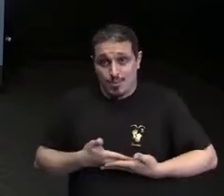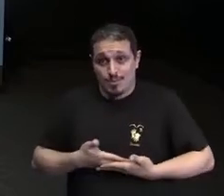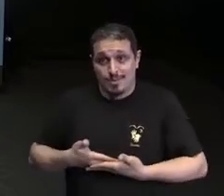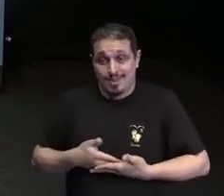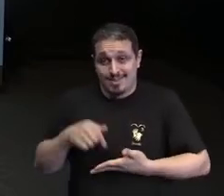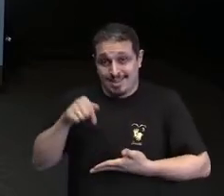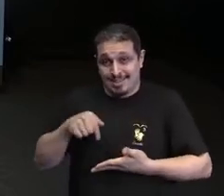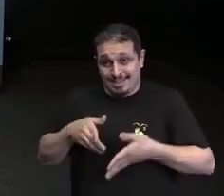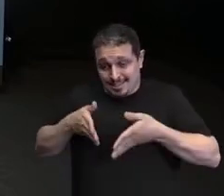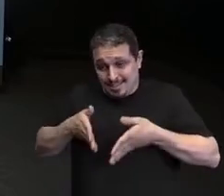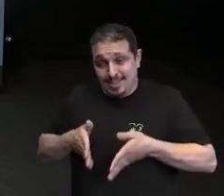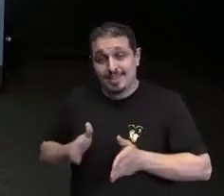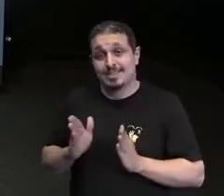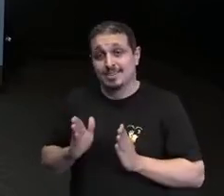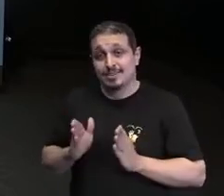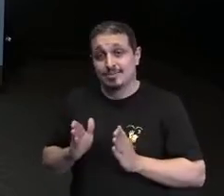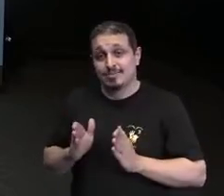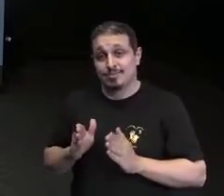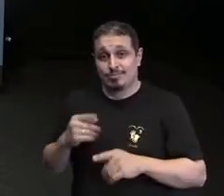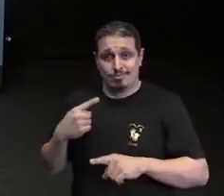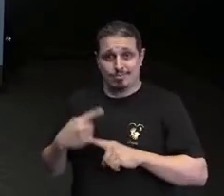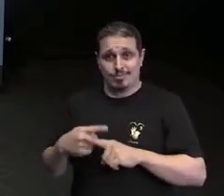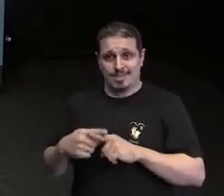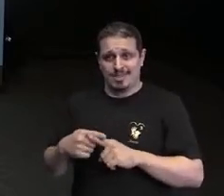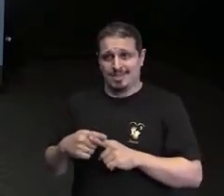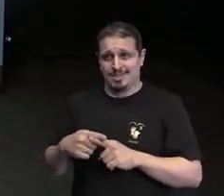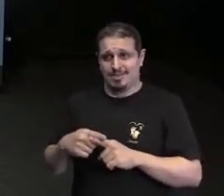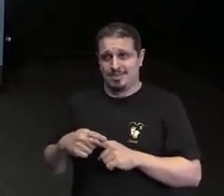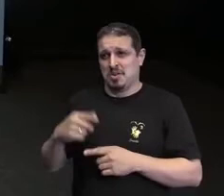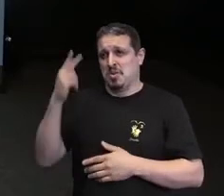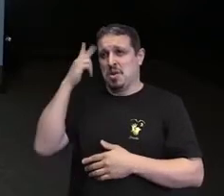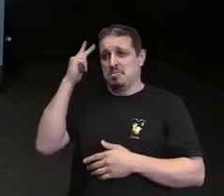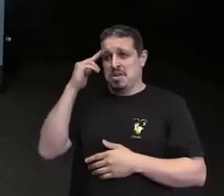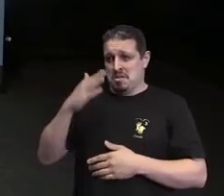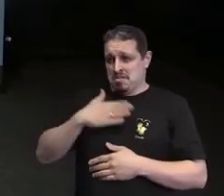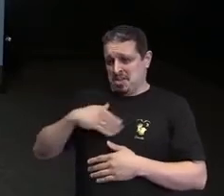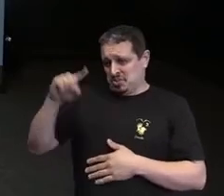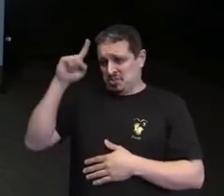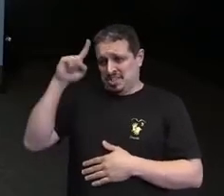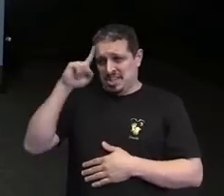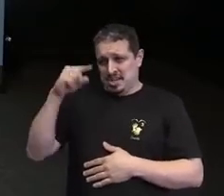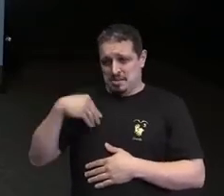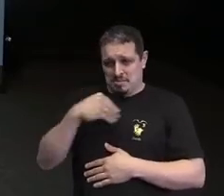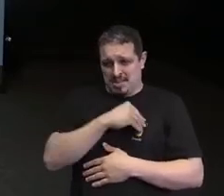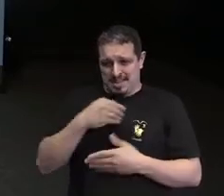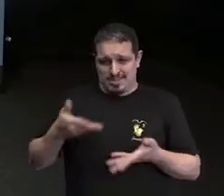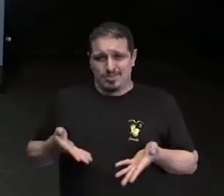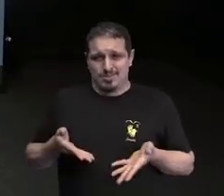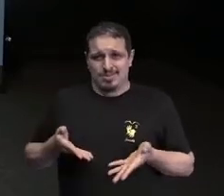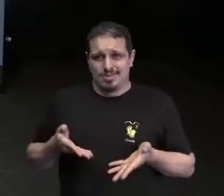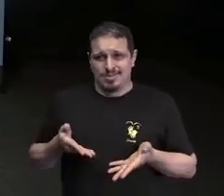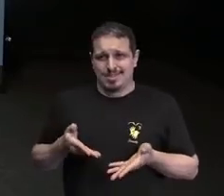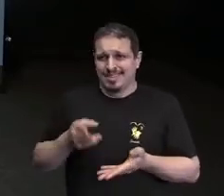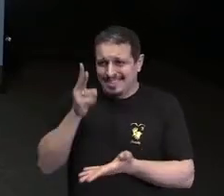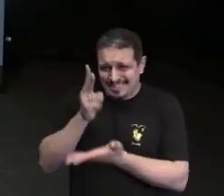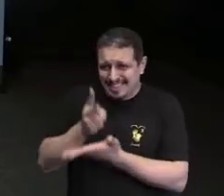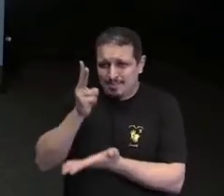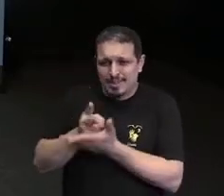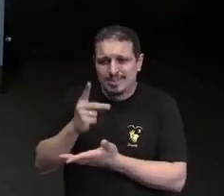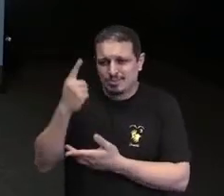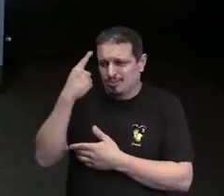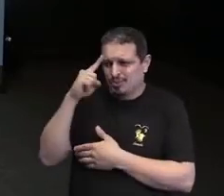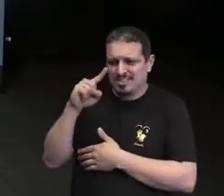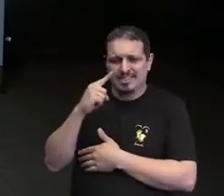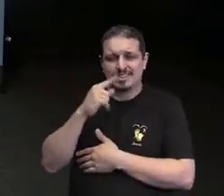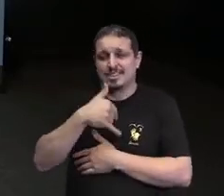-nascido, ele é tão frequente no meu dia a dia, ele é tão presente na minha vida e muitas vezes ele está acompanhado de tantas lágrimas, de tanta